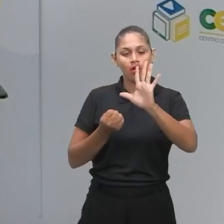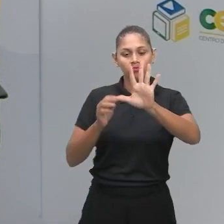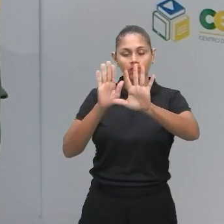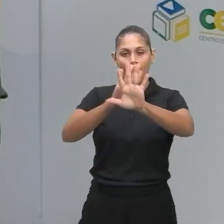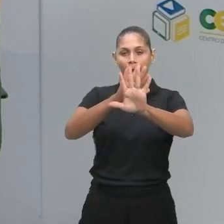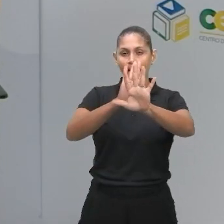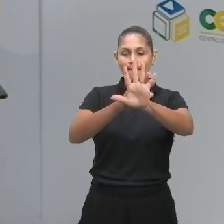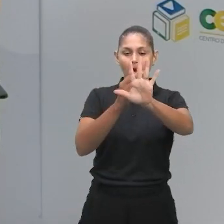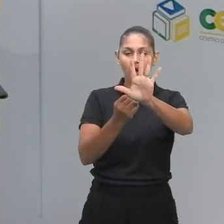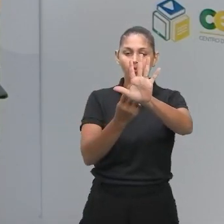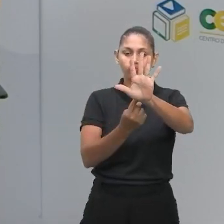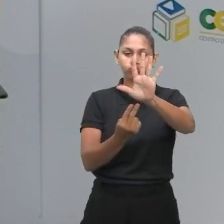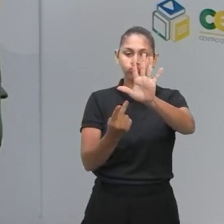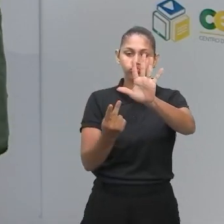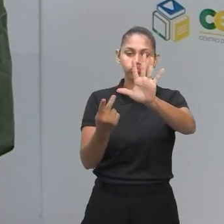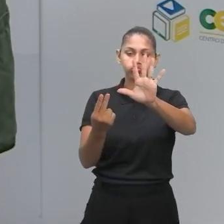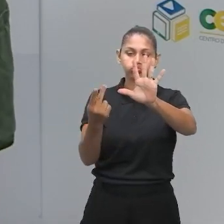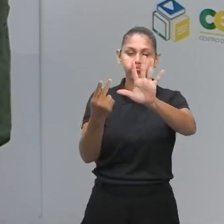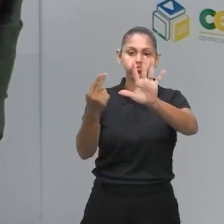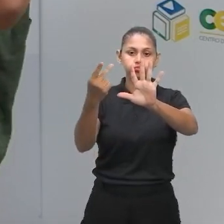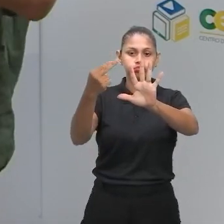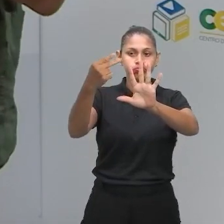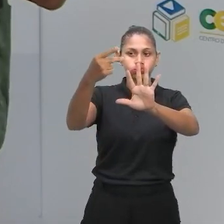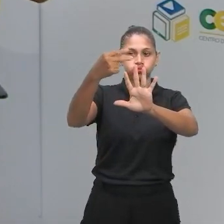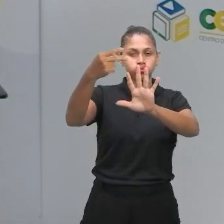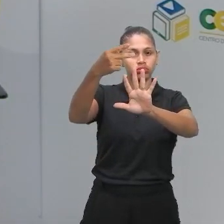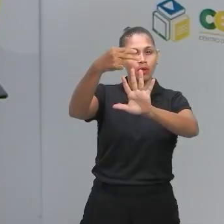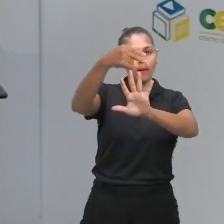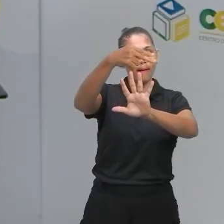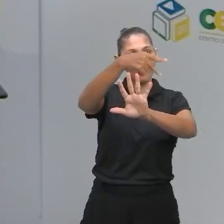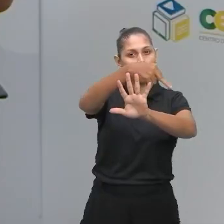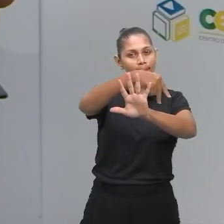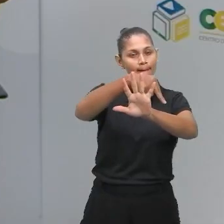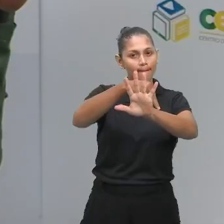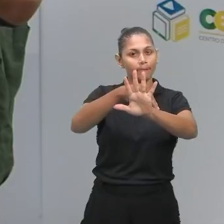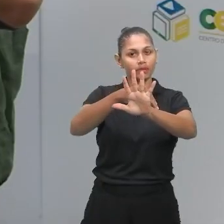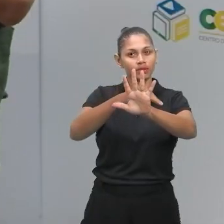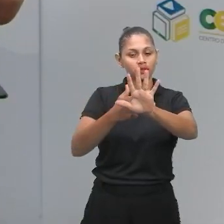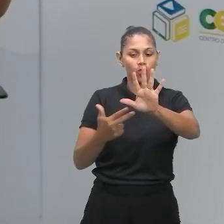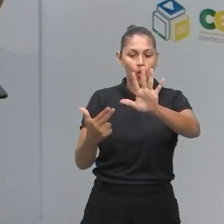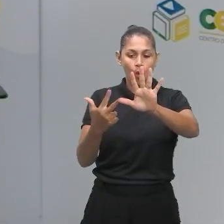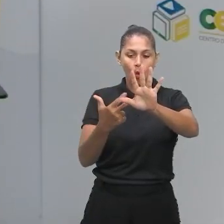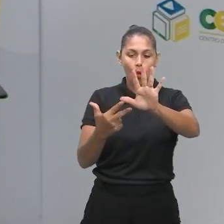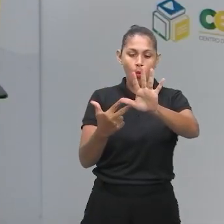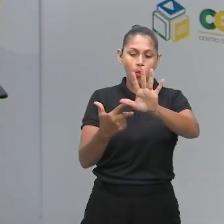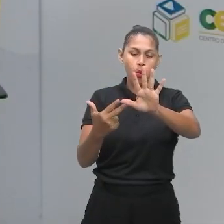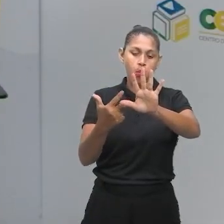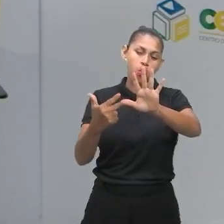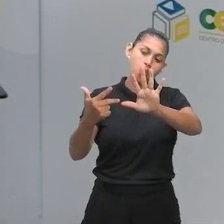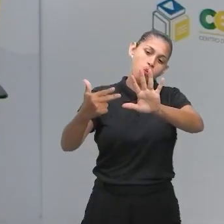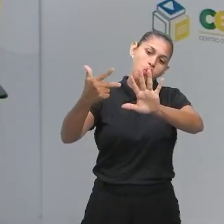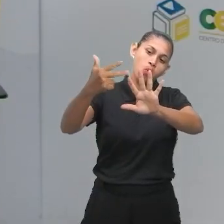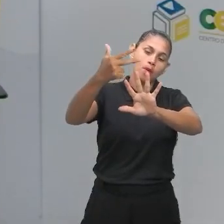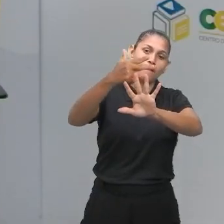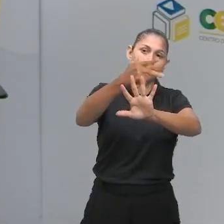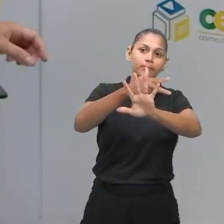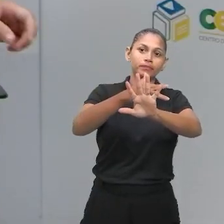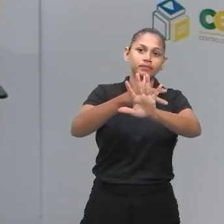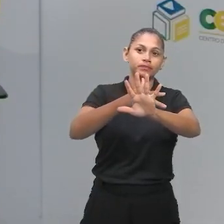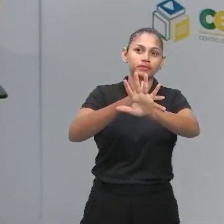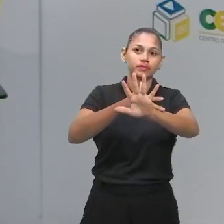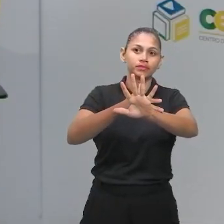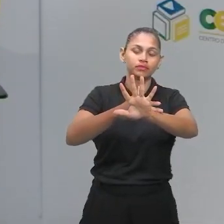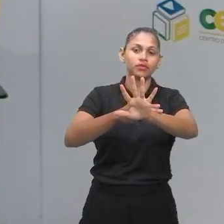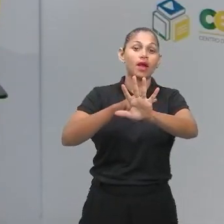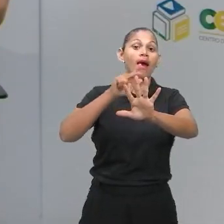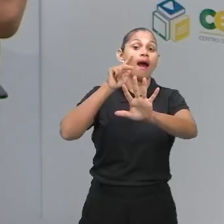desenhar aqui uma mão, desenhar uma mão bonitinha e essa mão vai ser quem? Vai ser a mão do seu